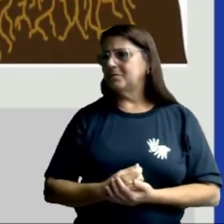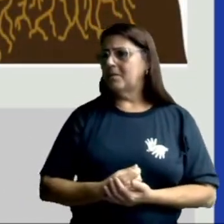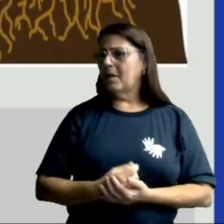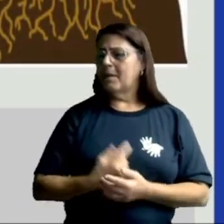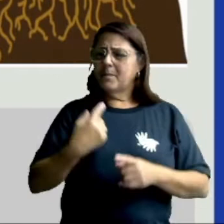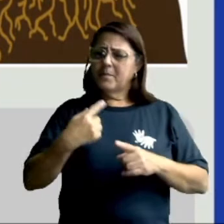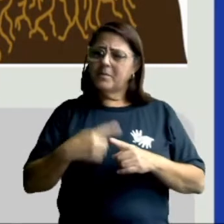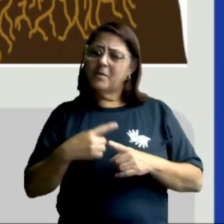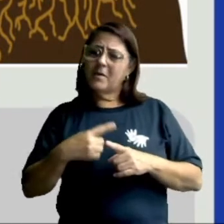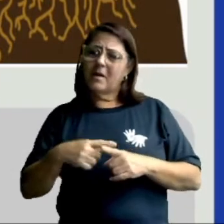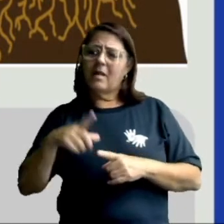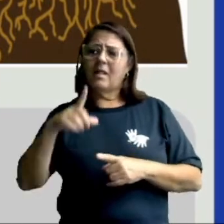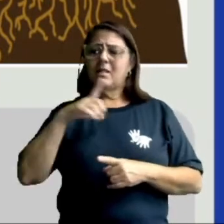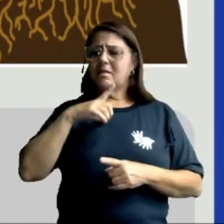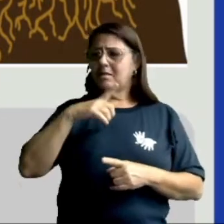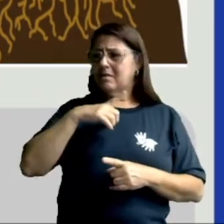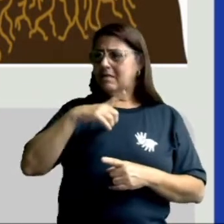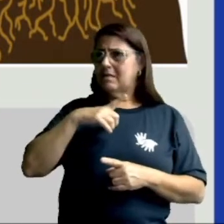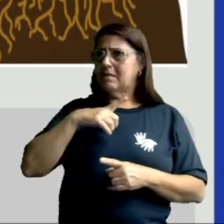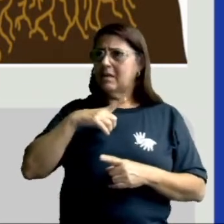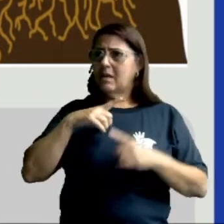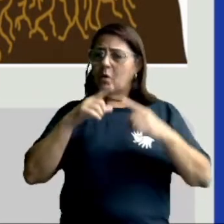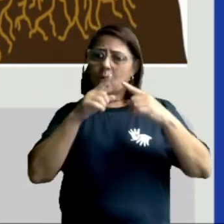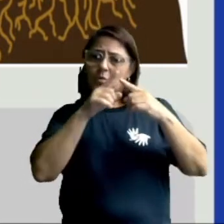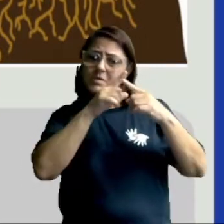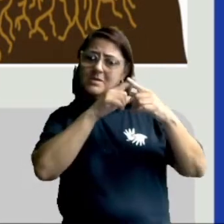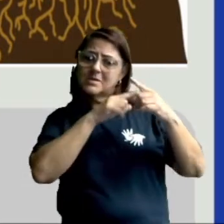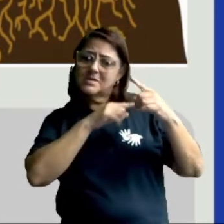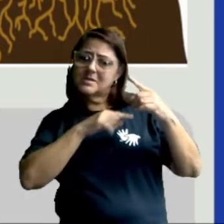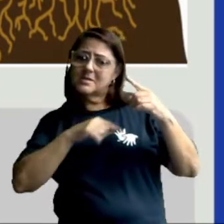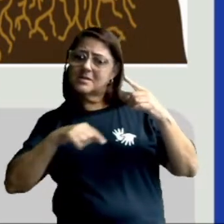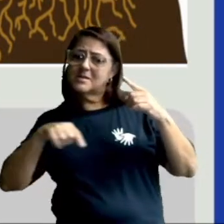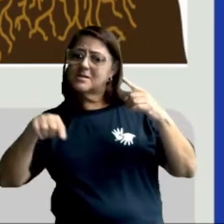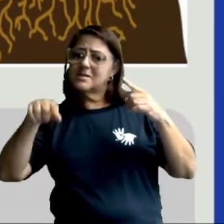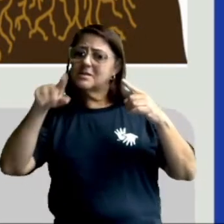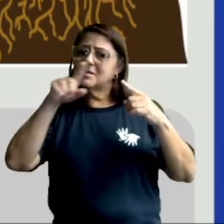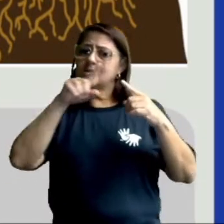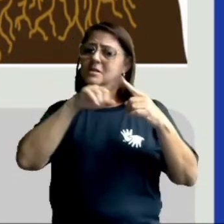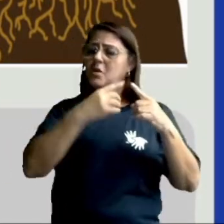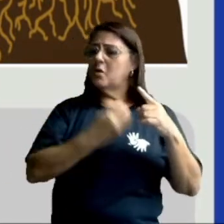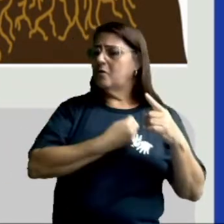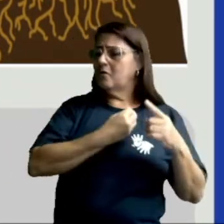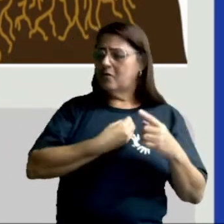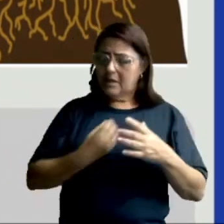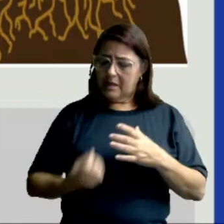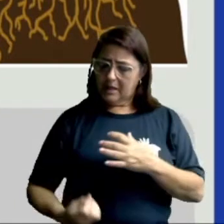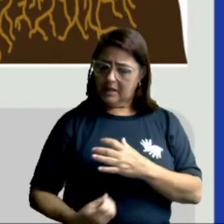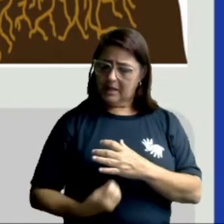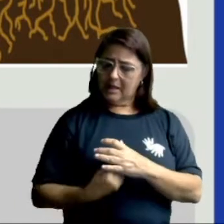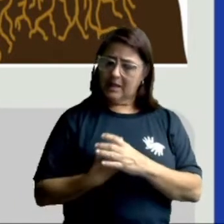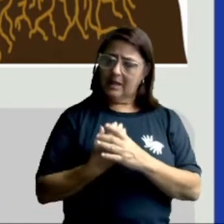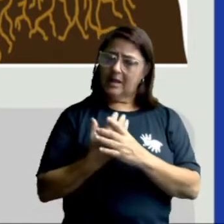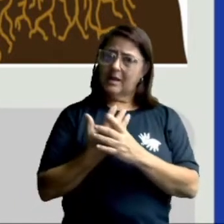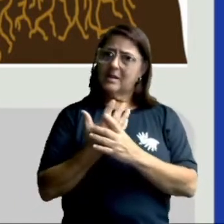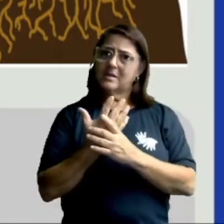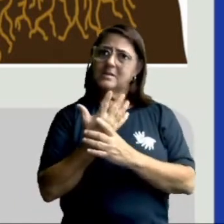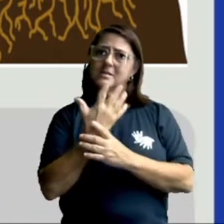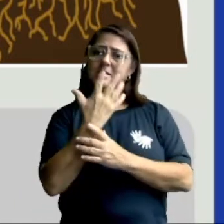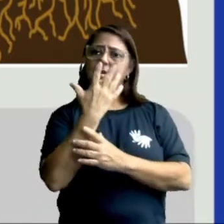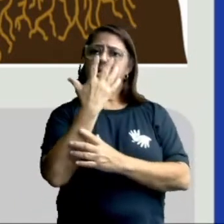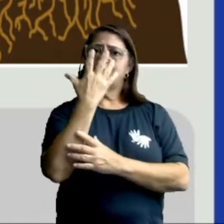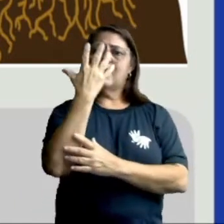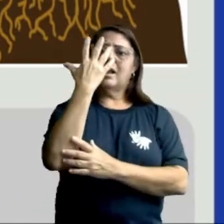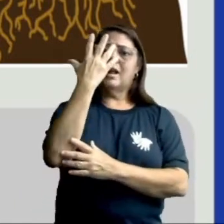Porque elas têm um ciclo de vida. Elas nascem, crescem,